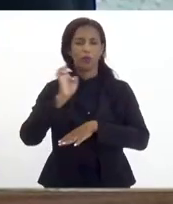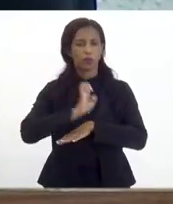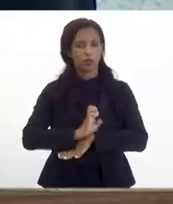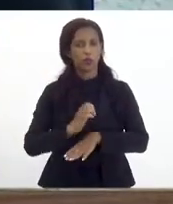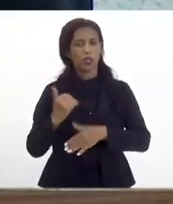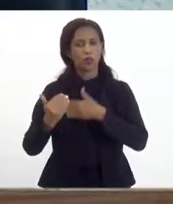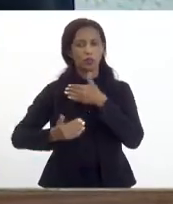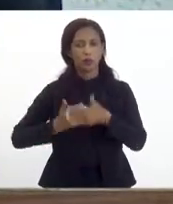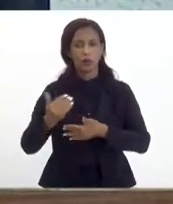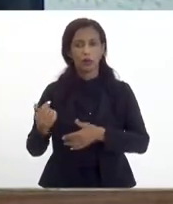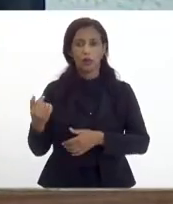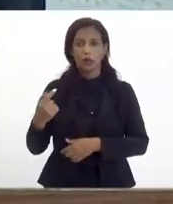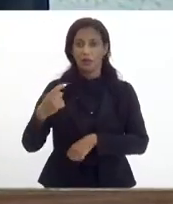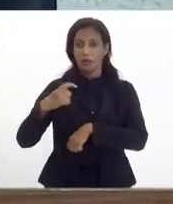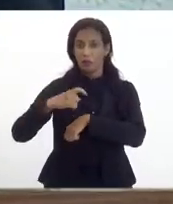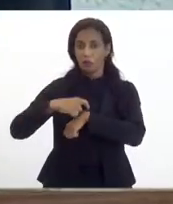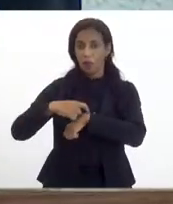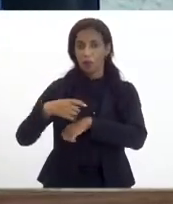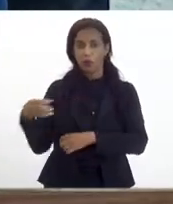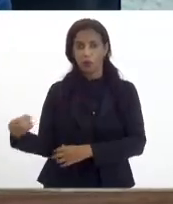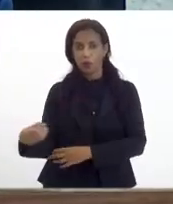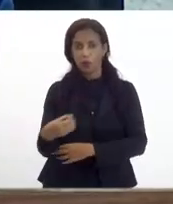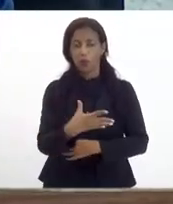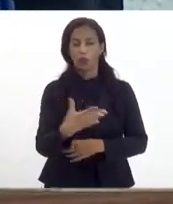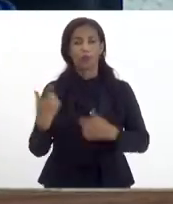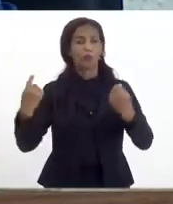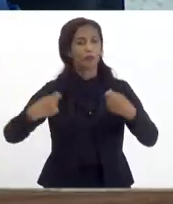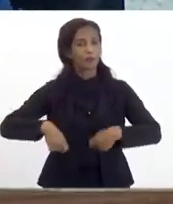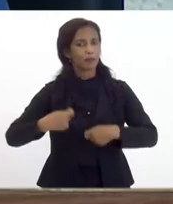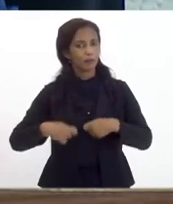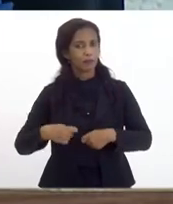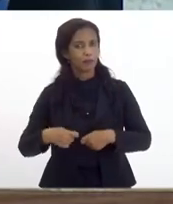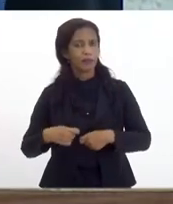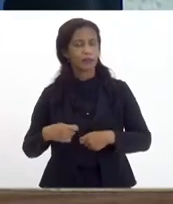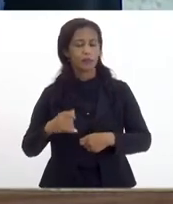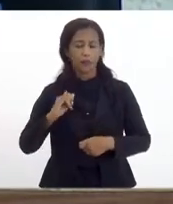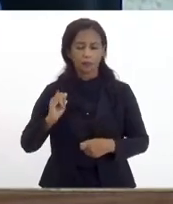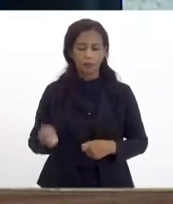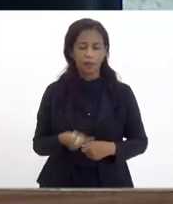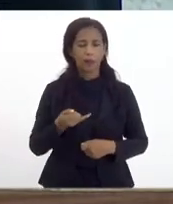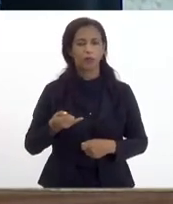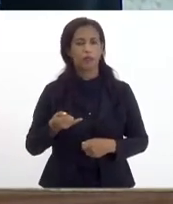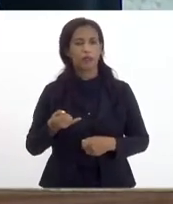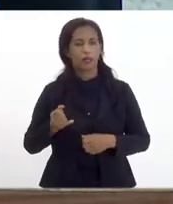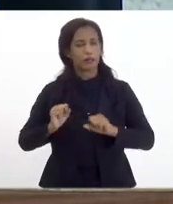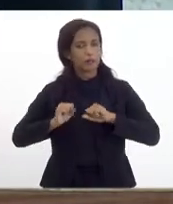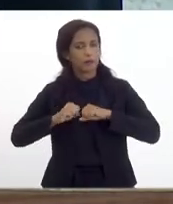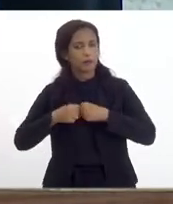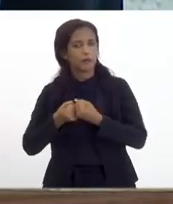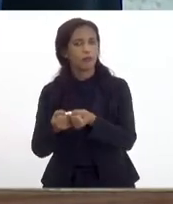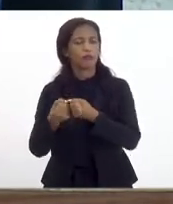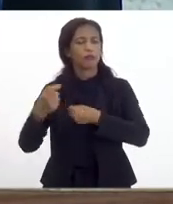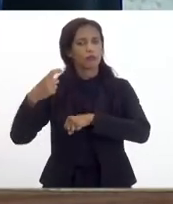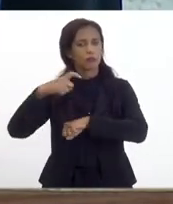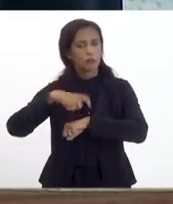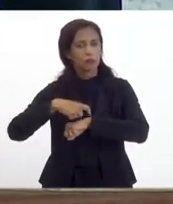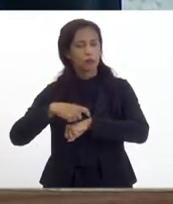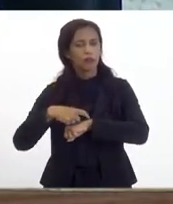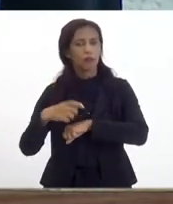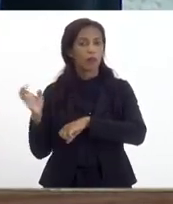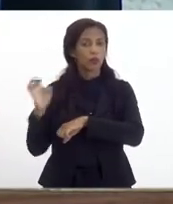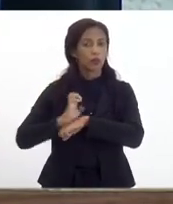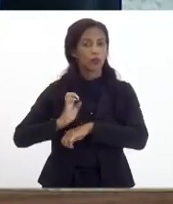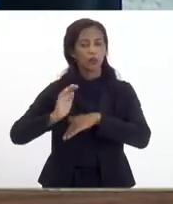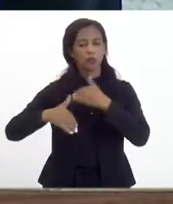já disse no início vive um novo momento e a gente precisa usar essa sinergia esse novo momento para que o estado possa